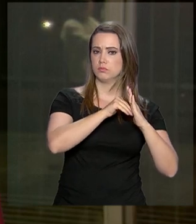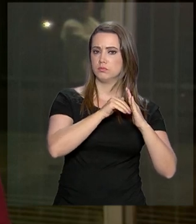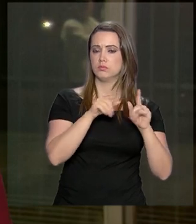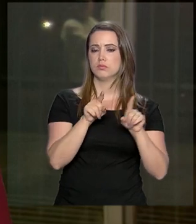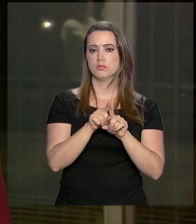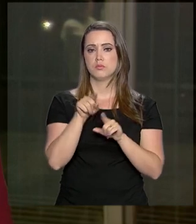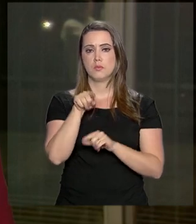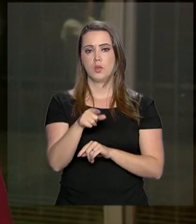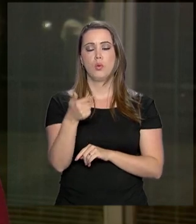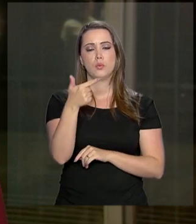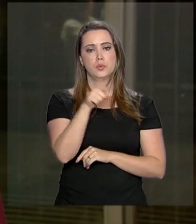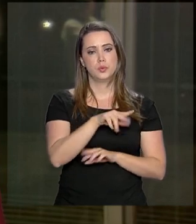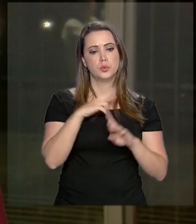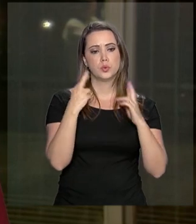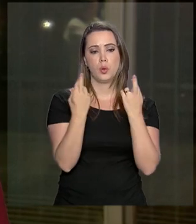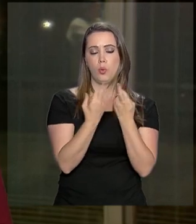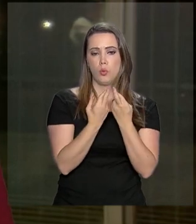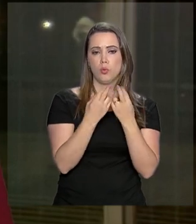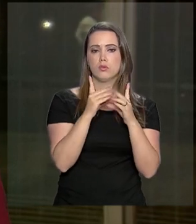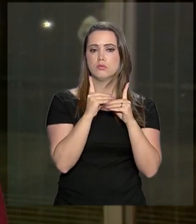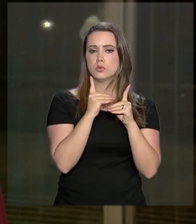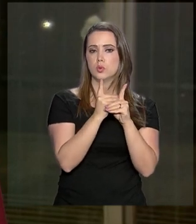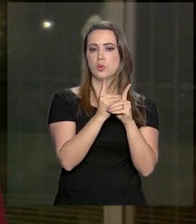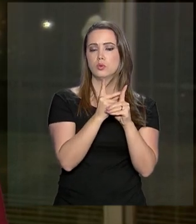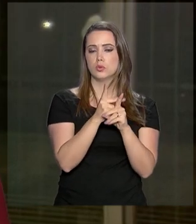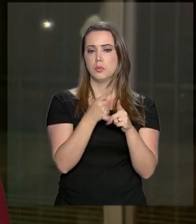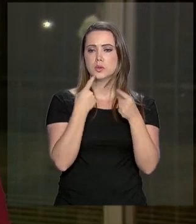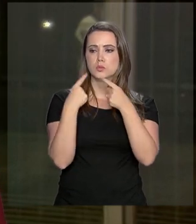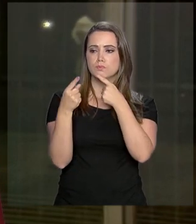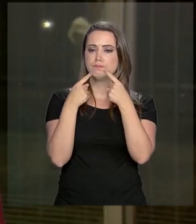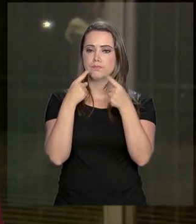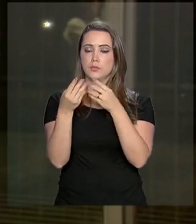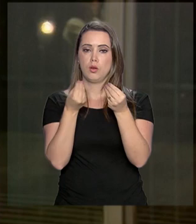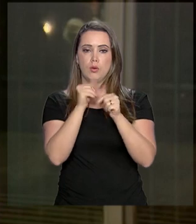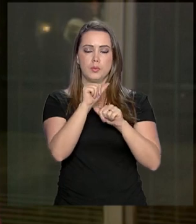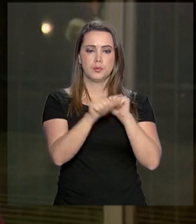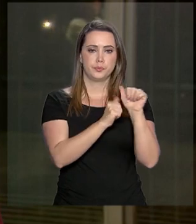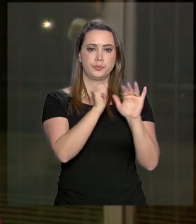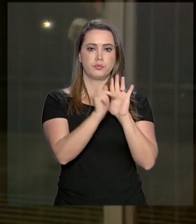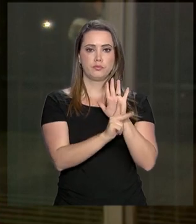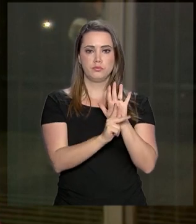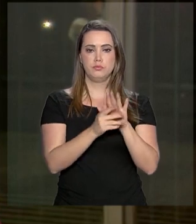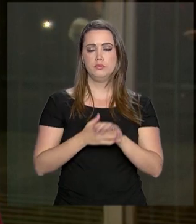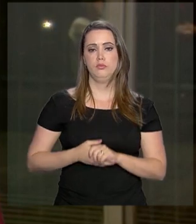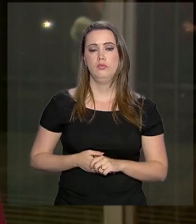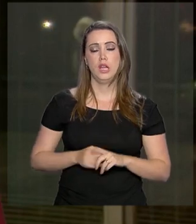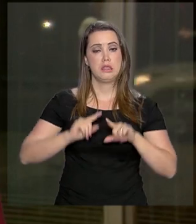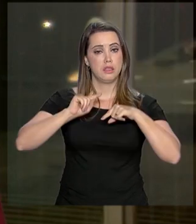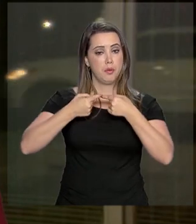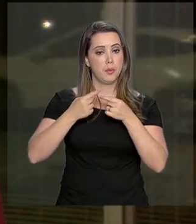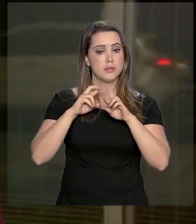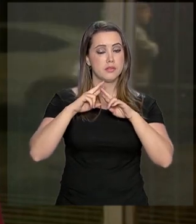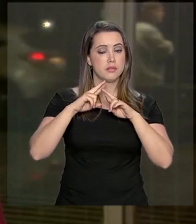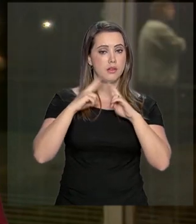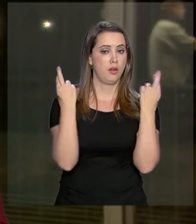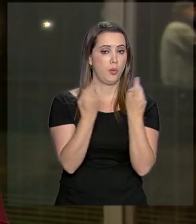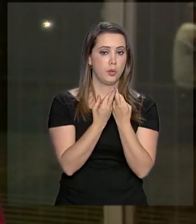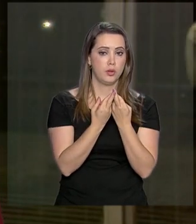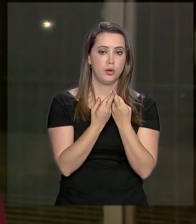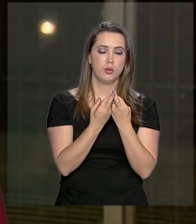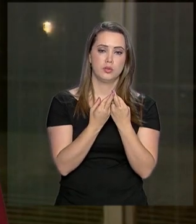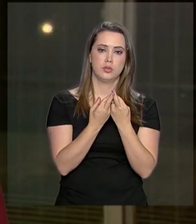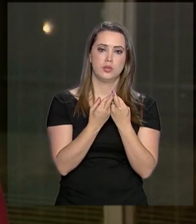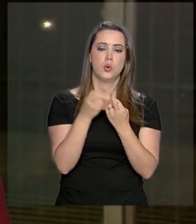Senado, em mais um encontro para tratar da reforma da Previdência. Após a reunião, o